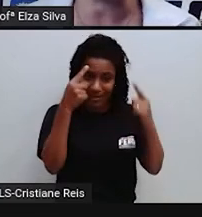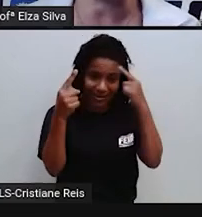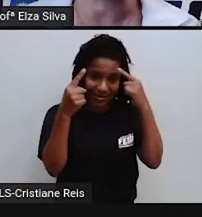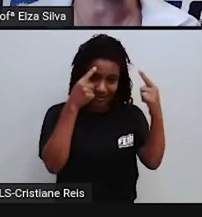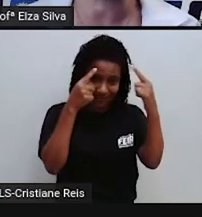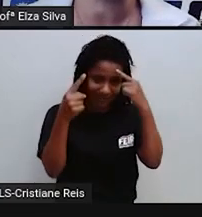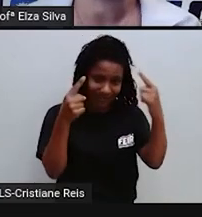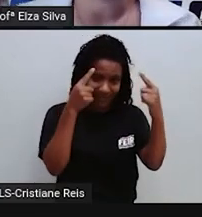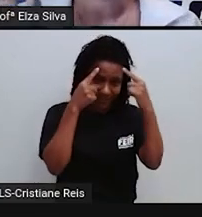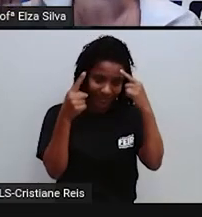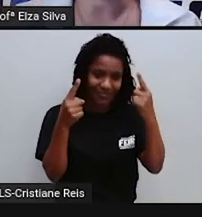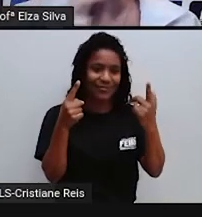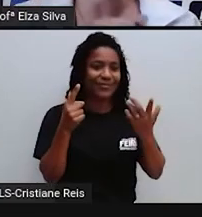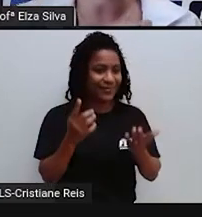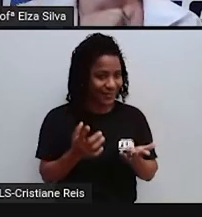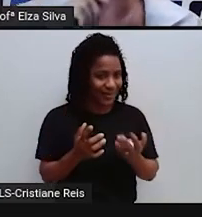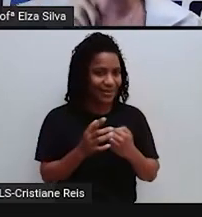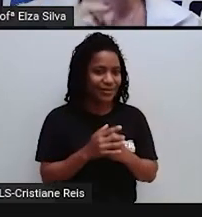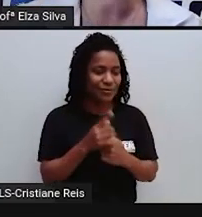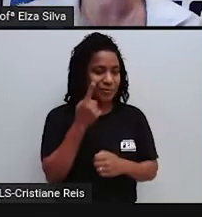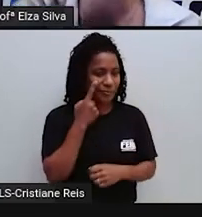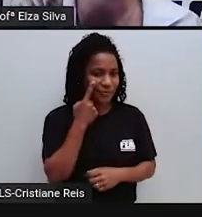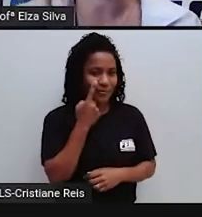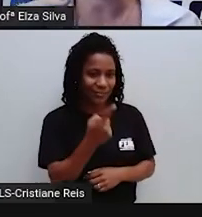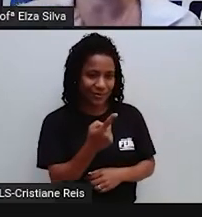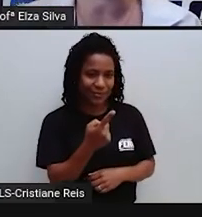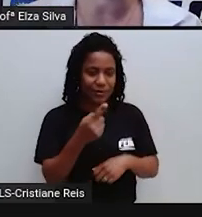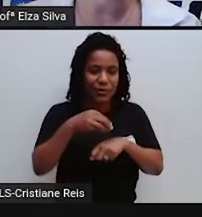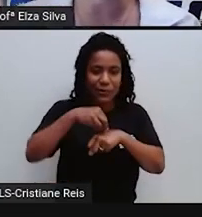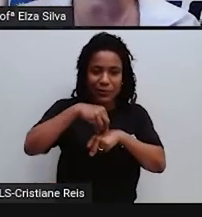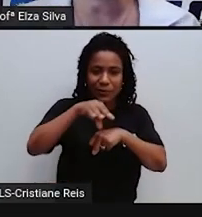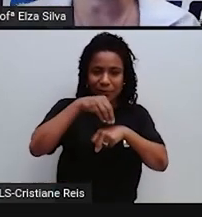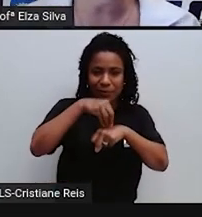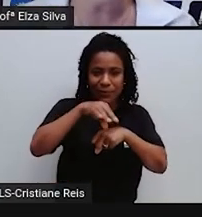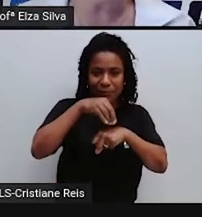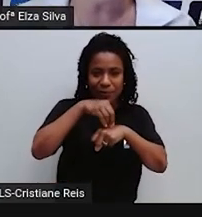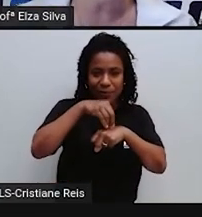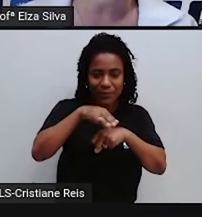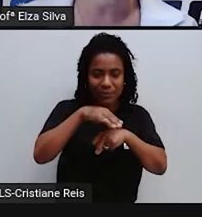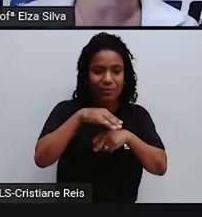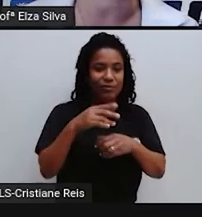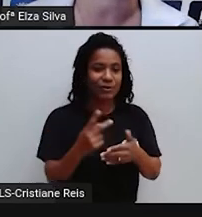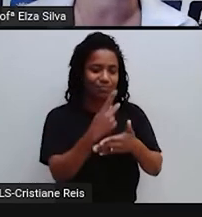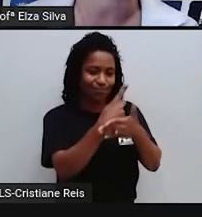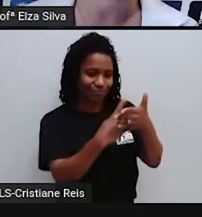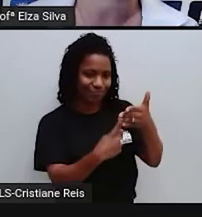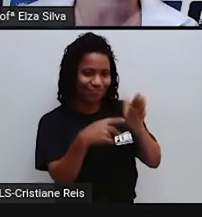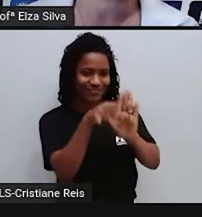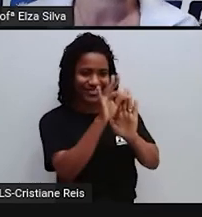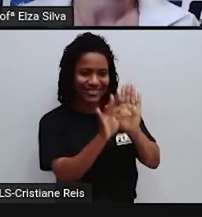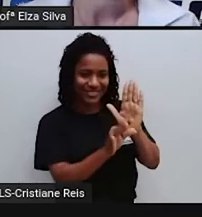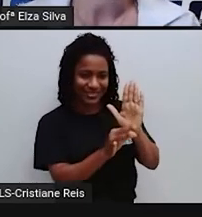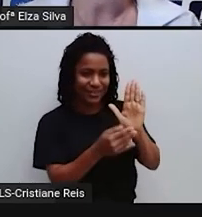Jamais Então observe As dicas Que eu vou dar Para você Para planejar O seu texto